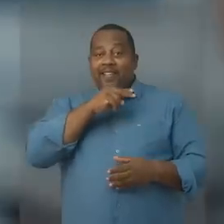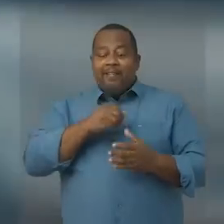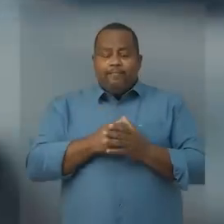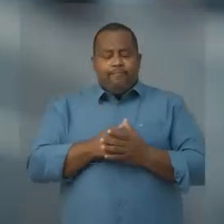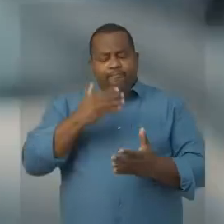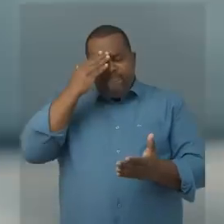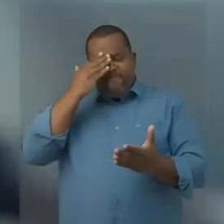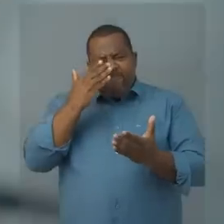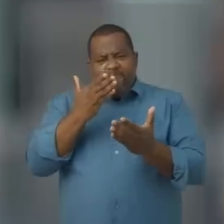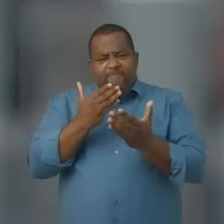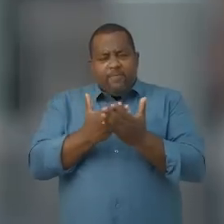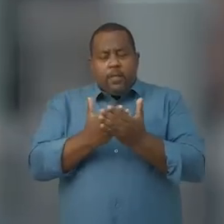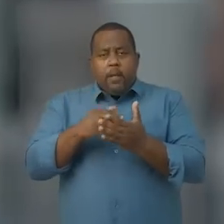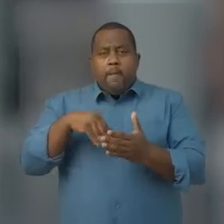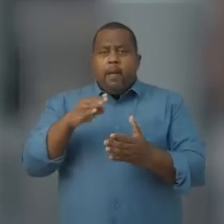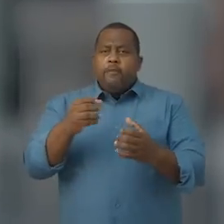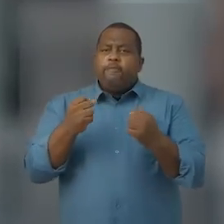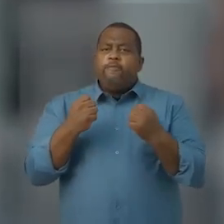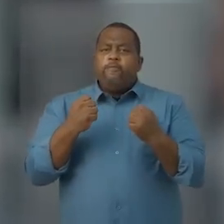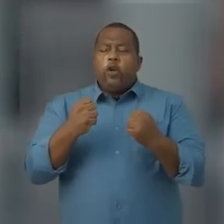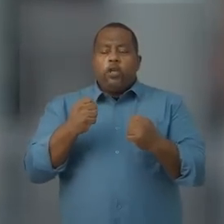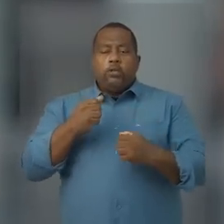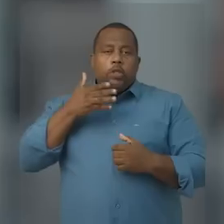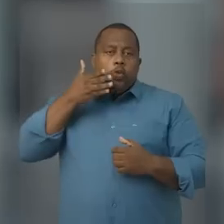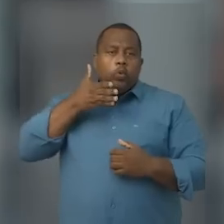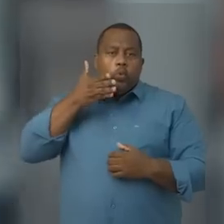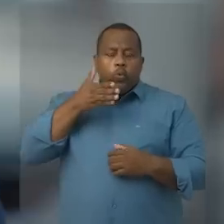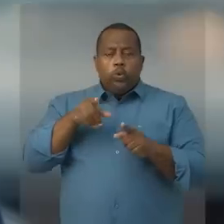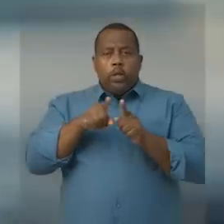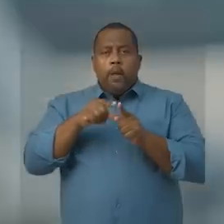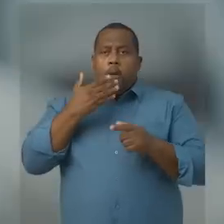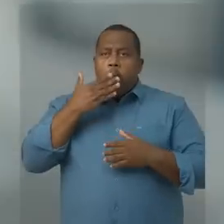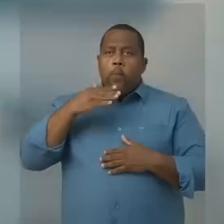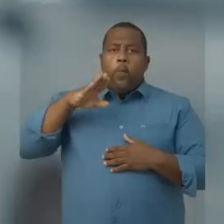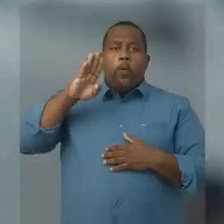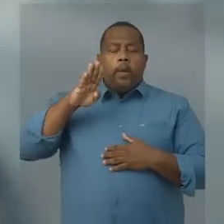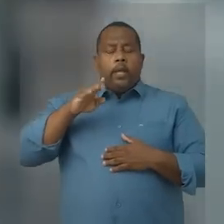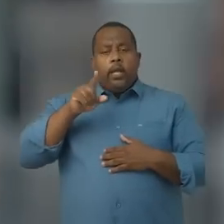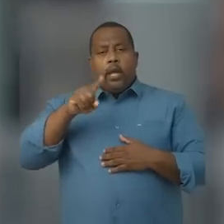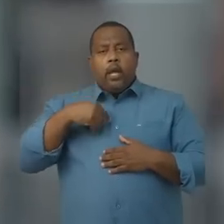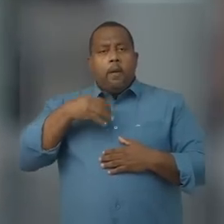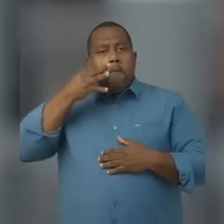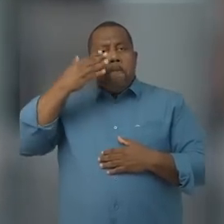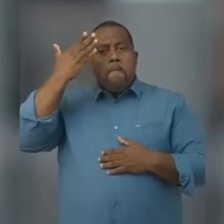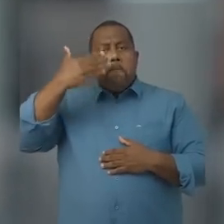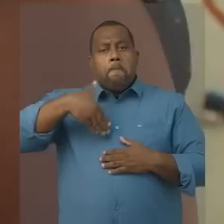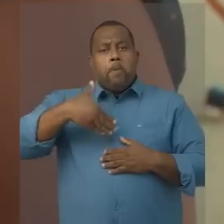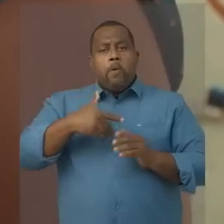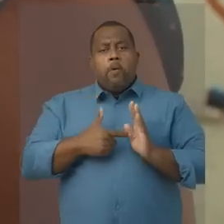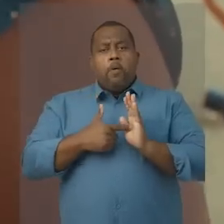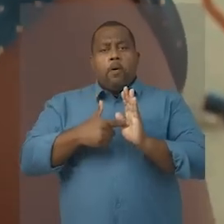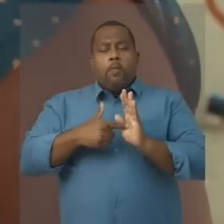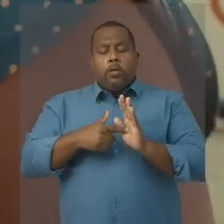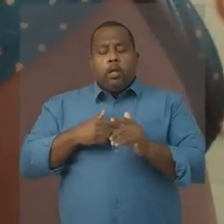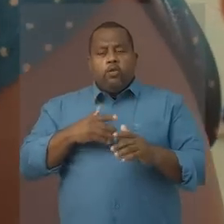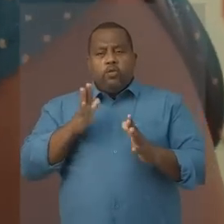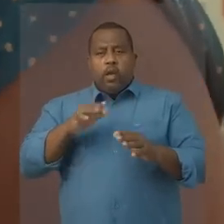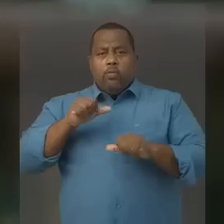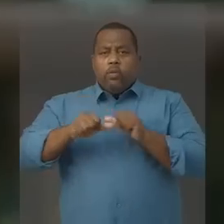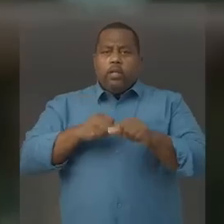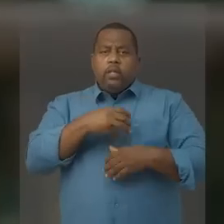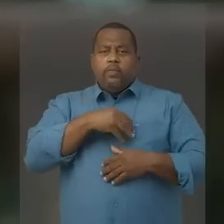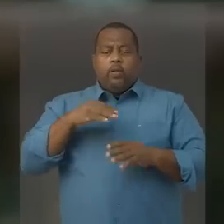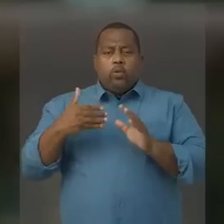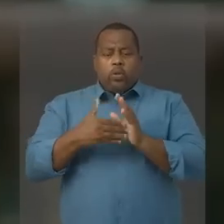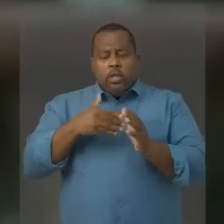Neto. Acredito que mais forte do que discurso e promessas são as nossas ações. Ele transformou o Salvador inteiro.